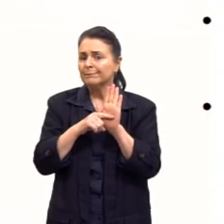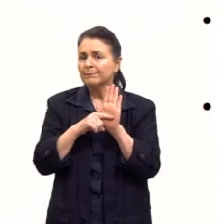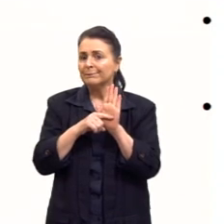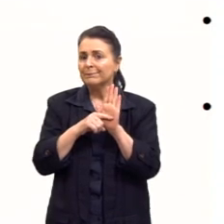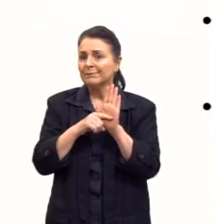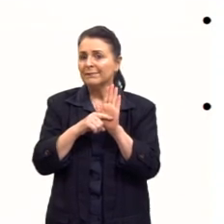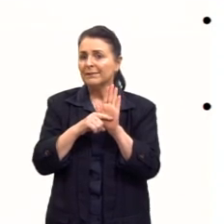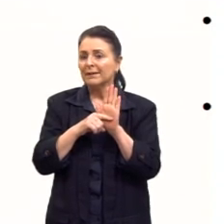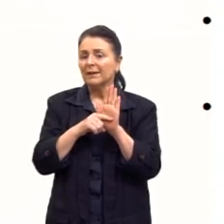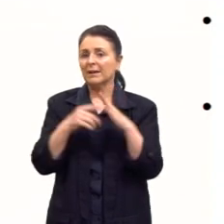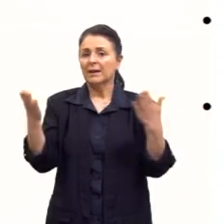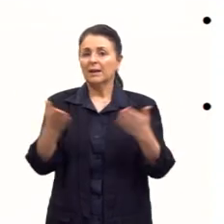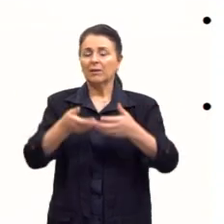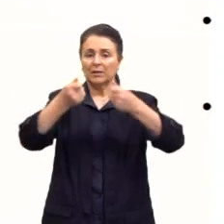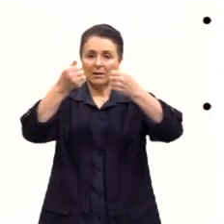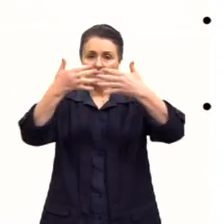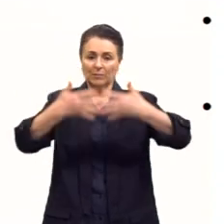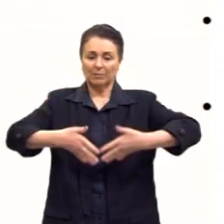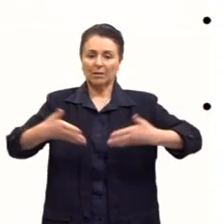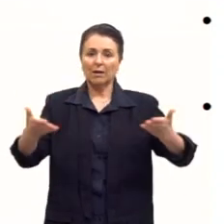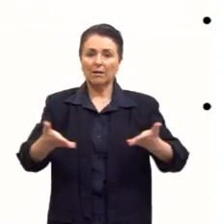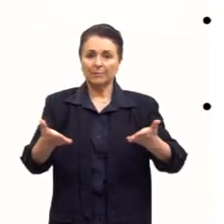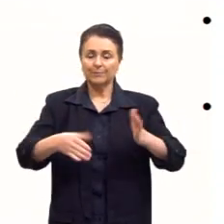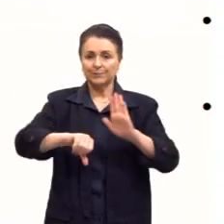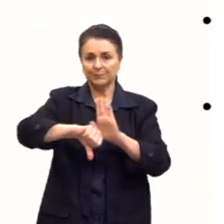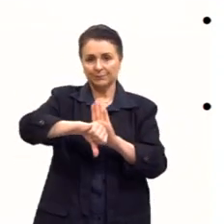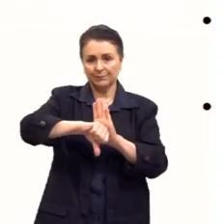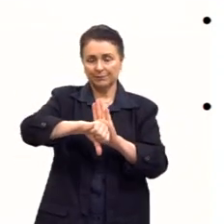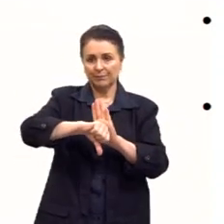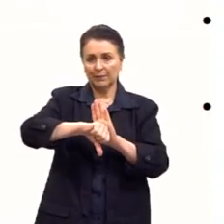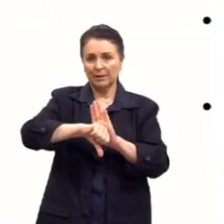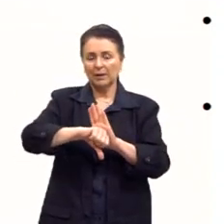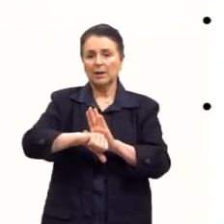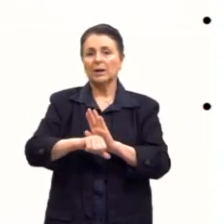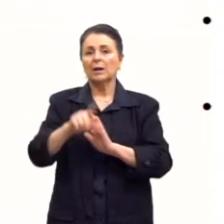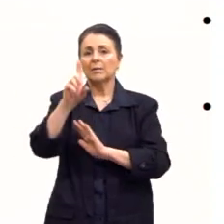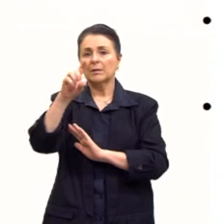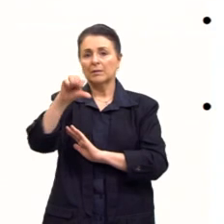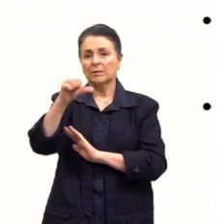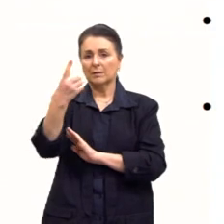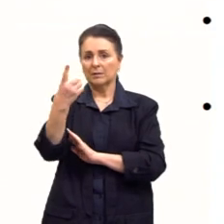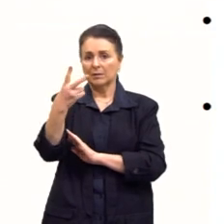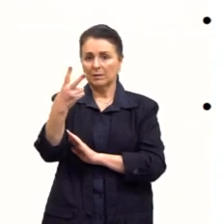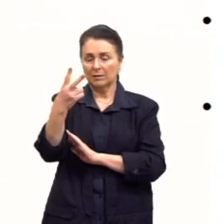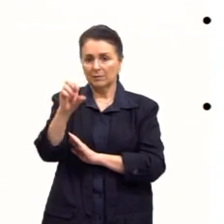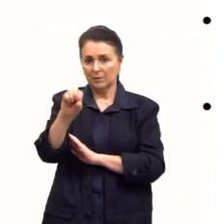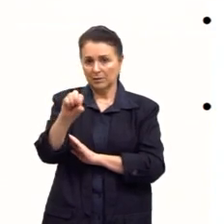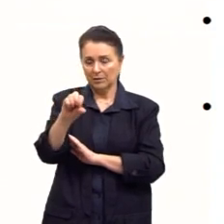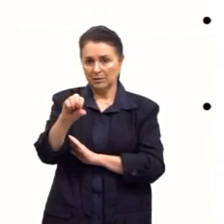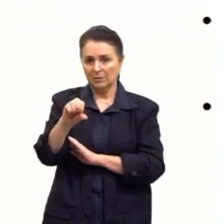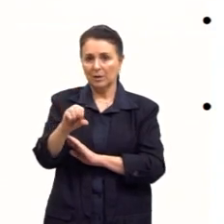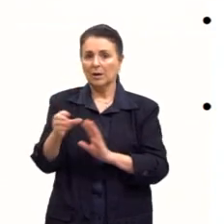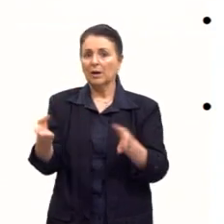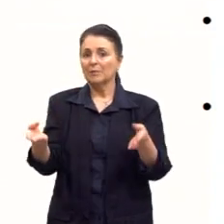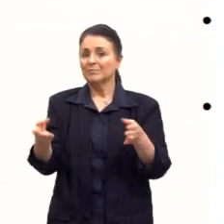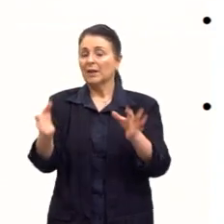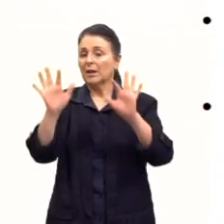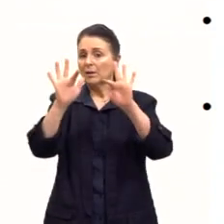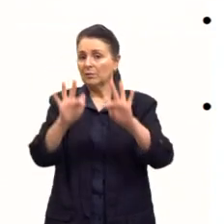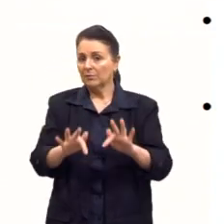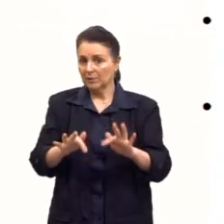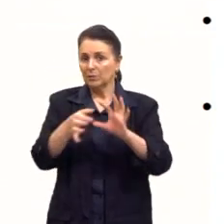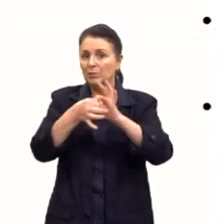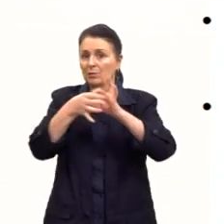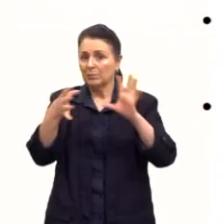E a gente vai falar um pouquinho dessa atualidade da crise. E a crise de 29, ela seria o encerramento do liberalismo econômico